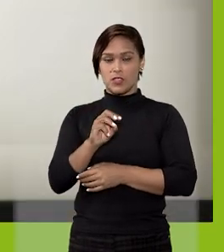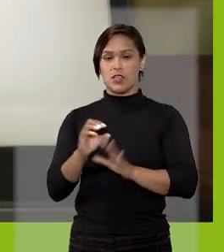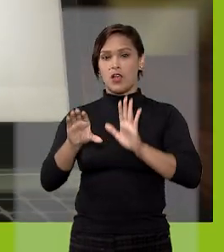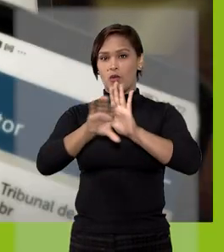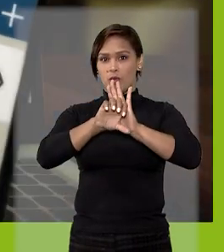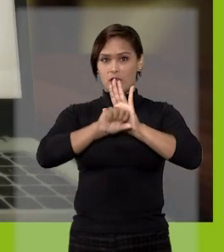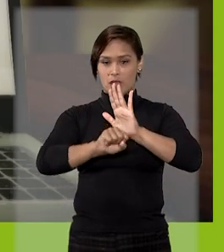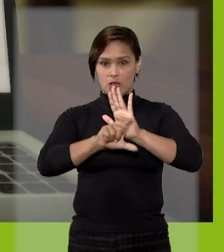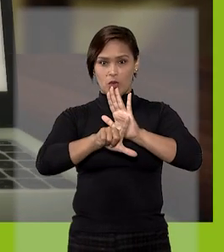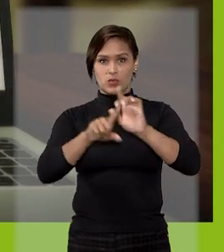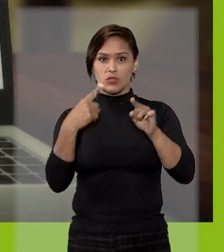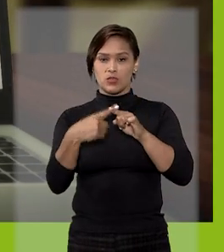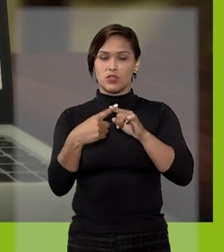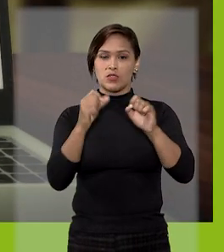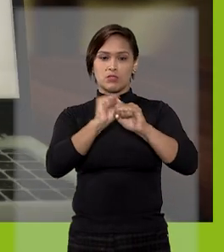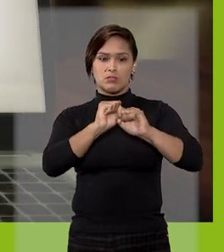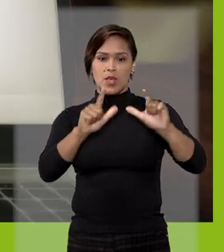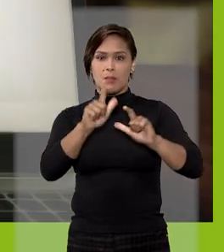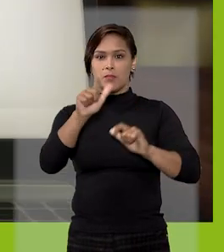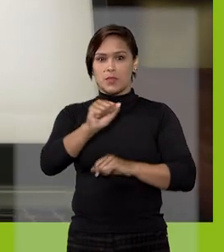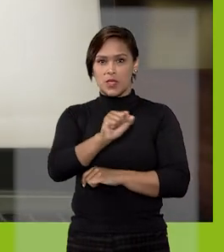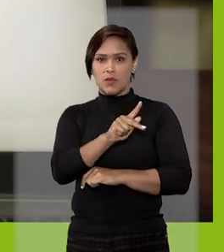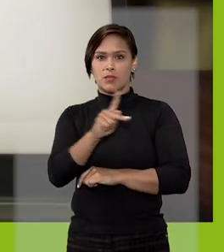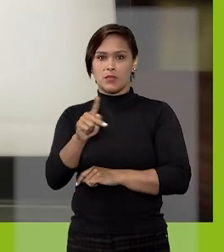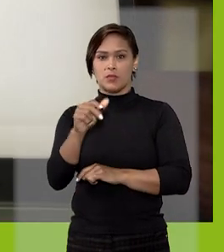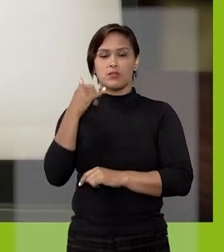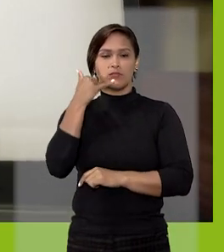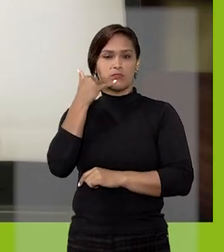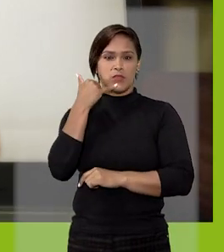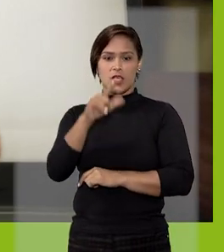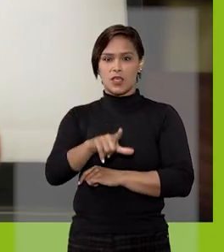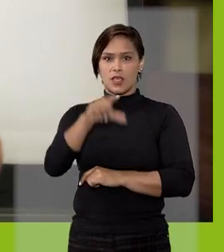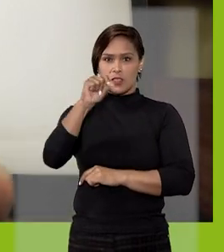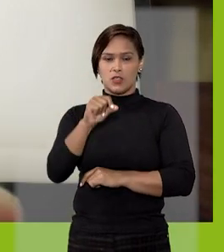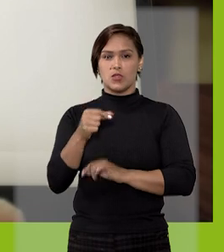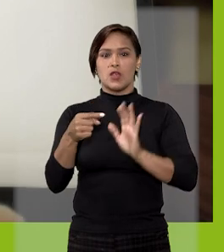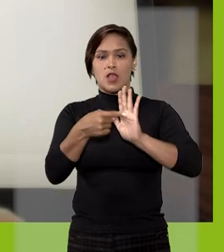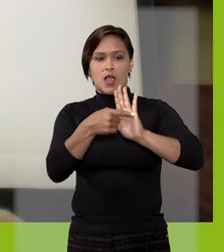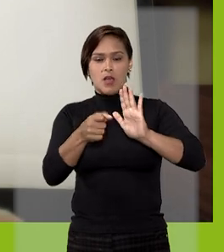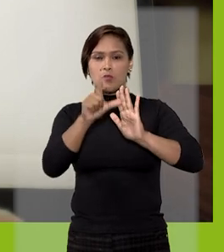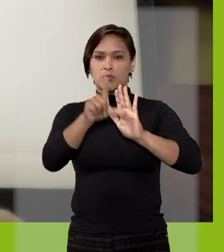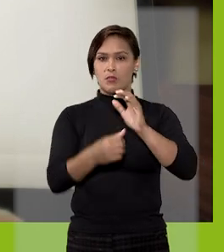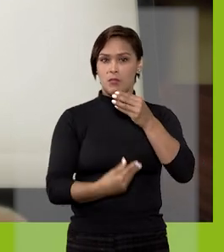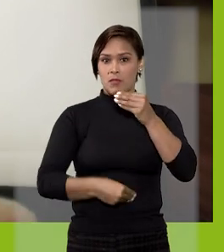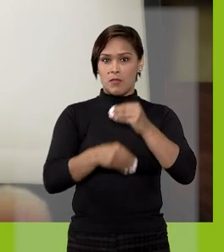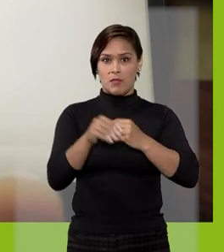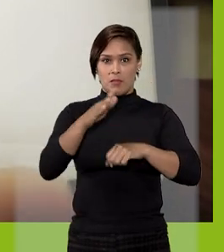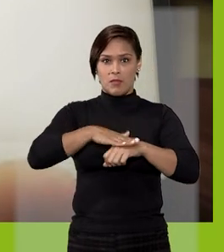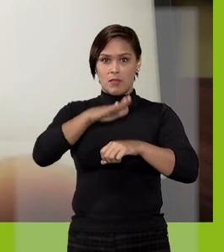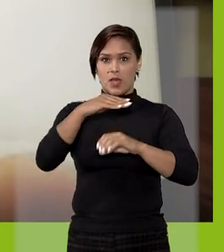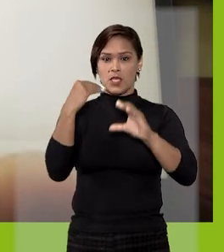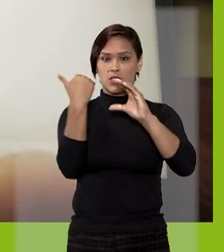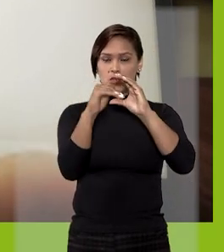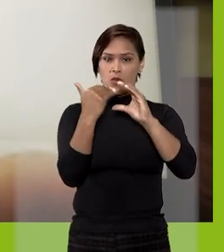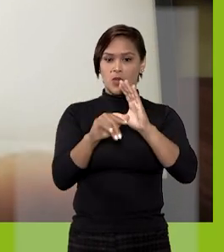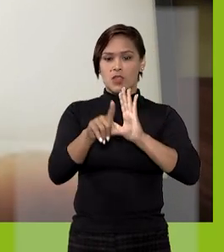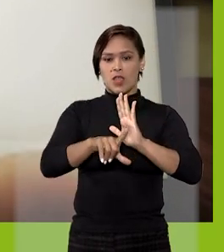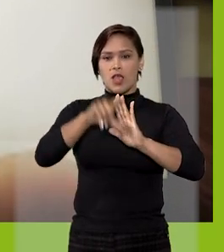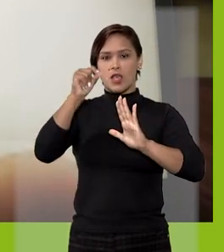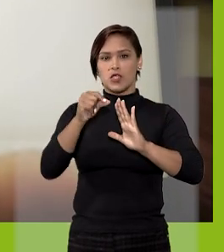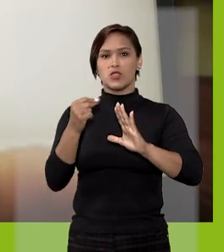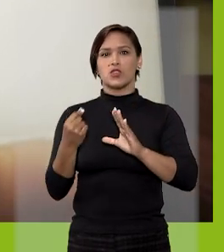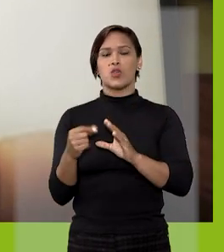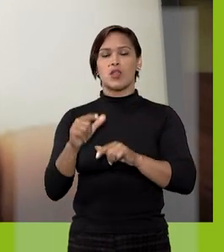Code, basta abrir o aplicativo no seu celular, selecionar a opção Adicionar Conta, escolher Conta